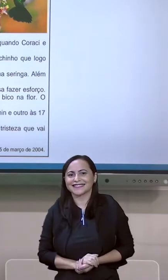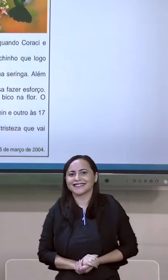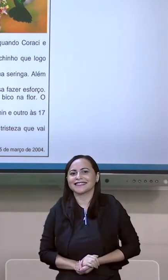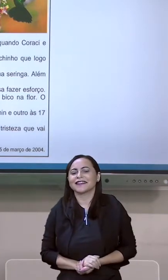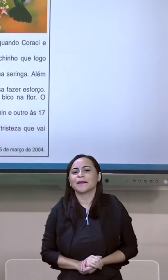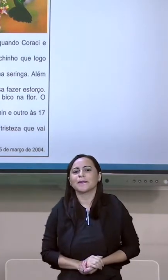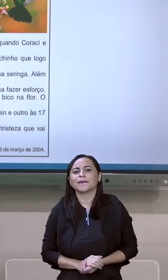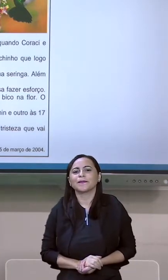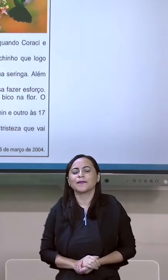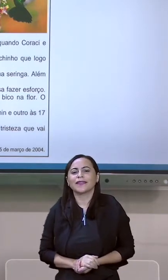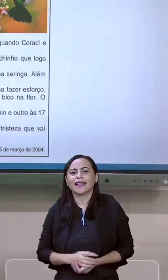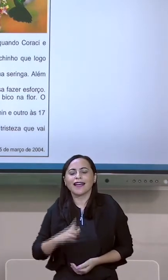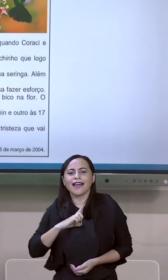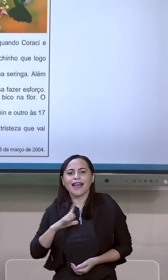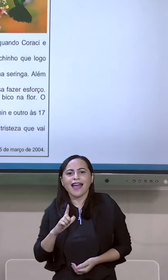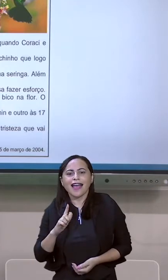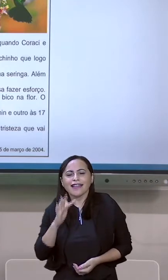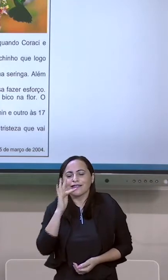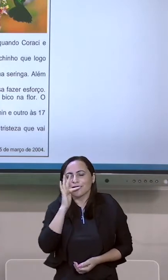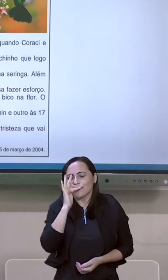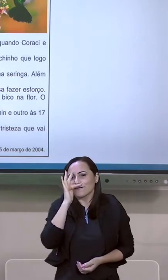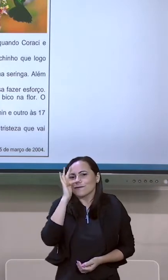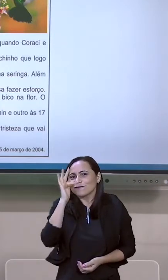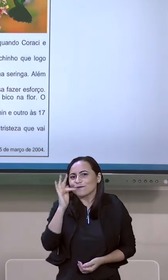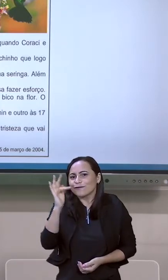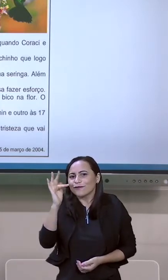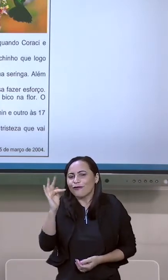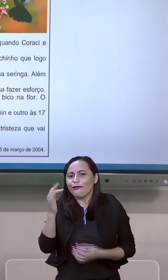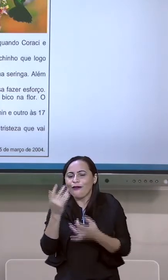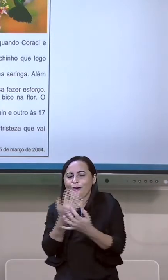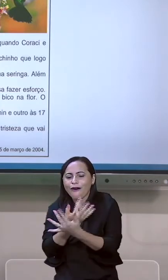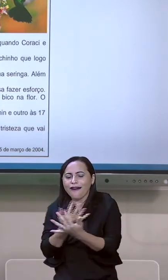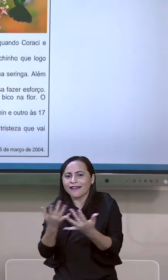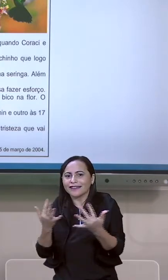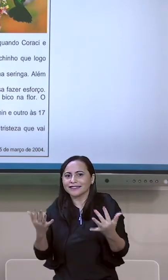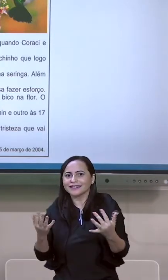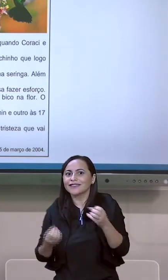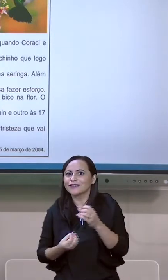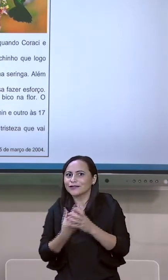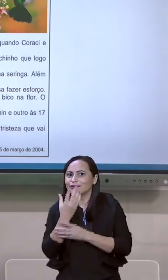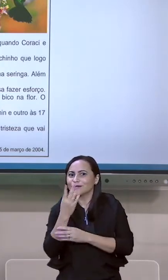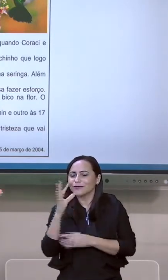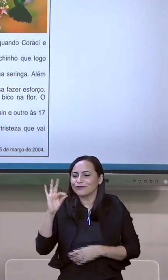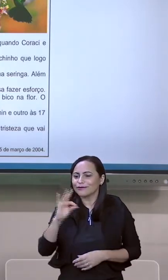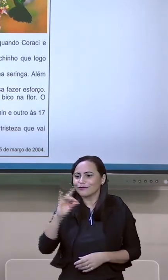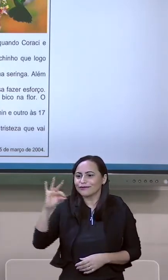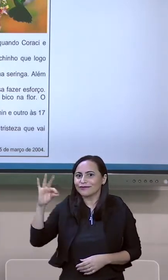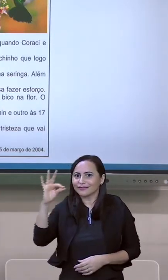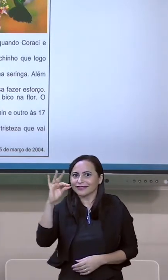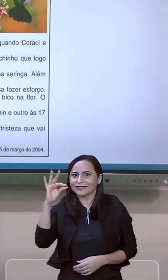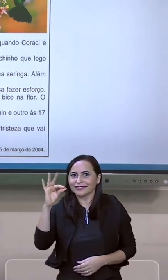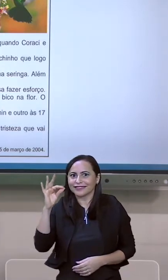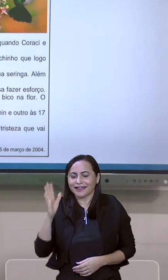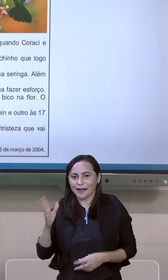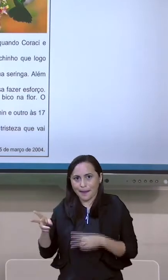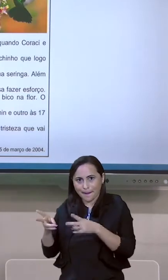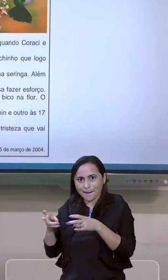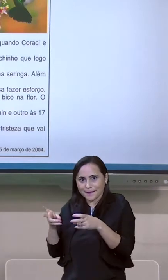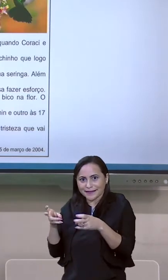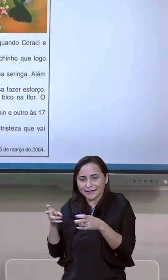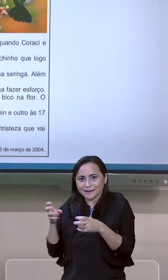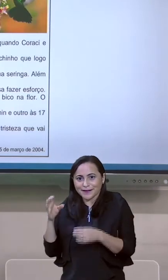plantas em casa, eles aparecem. Vocês já notaram como eles são ariscos? Você chega perto, ele voa rapidinho?